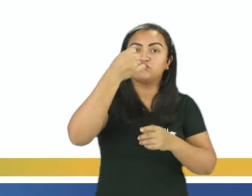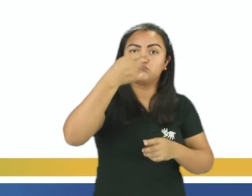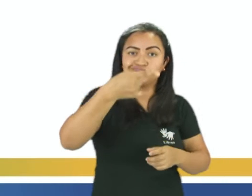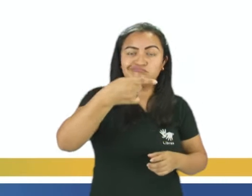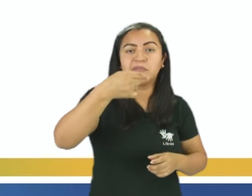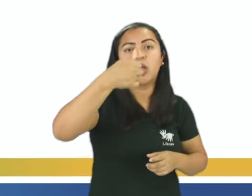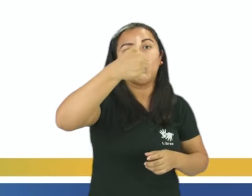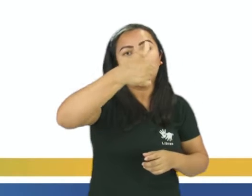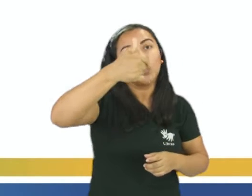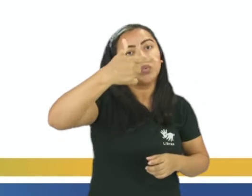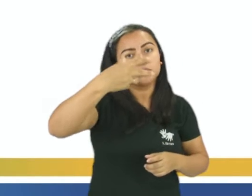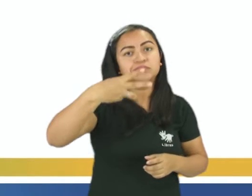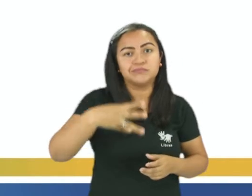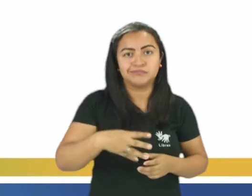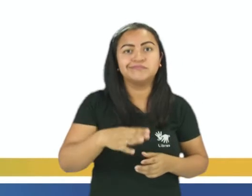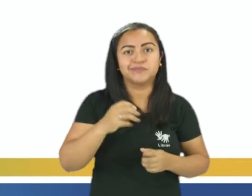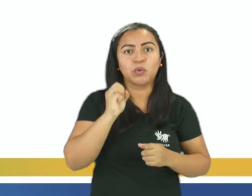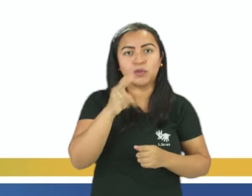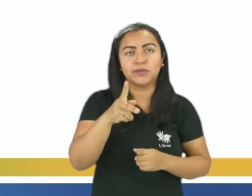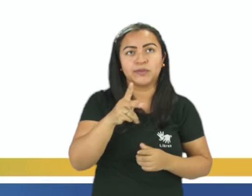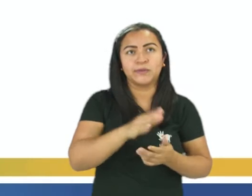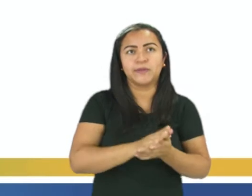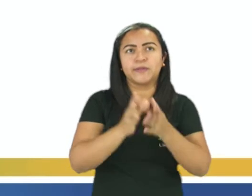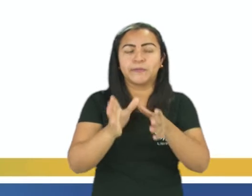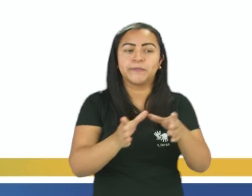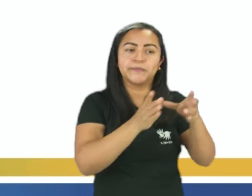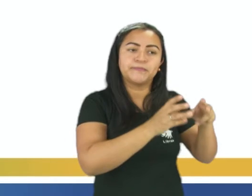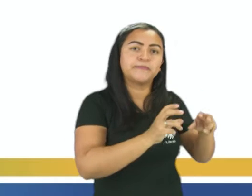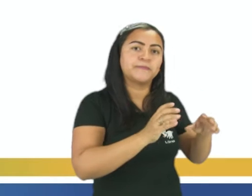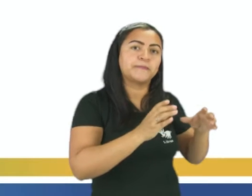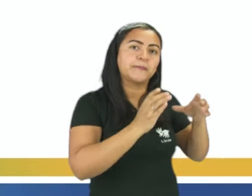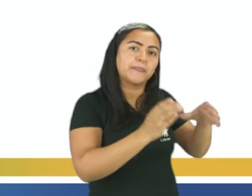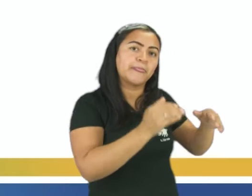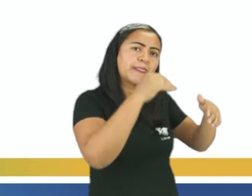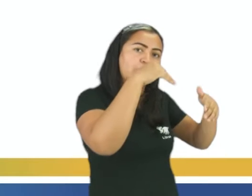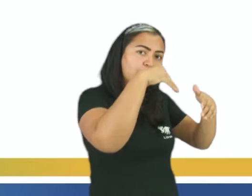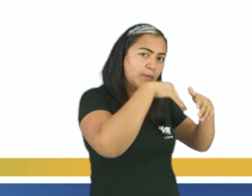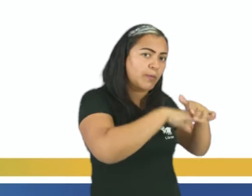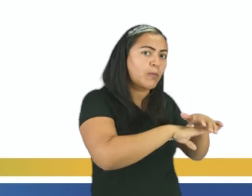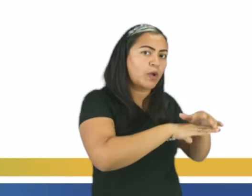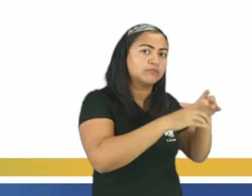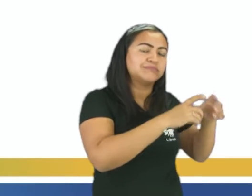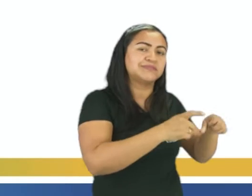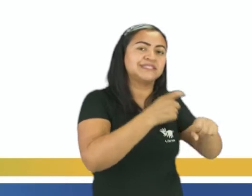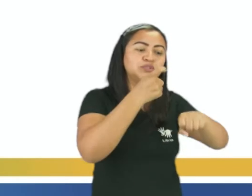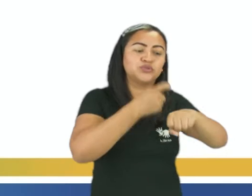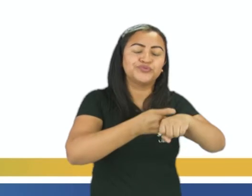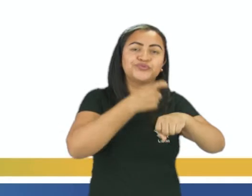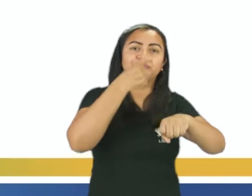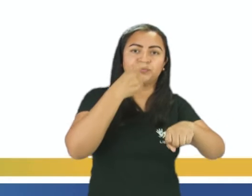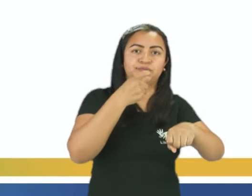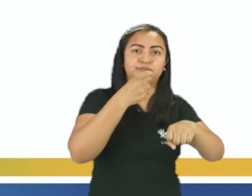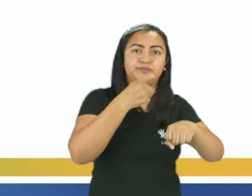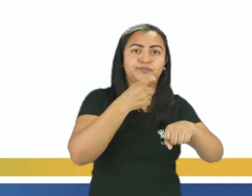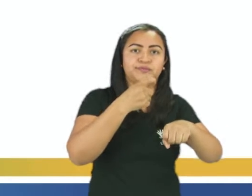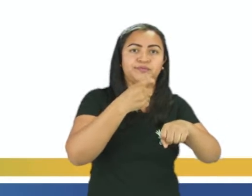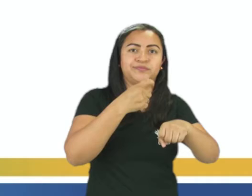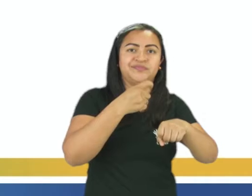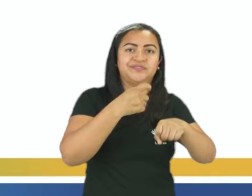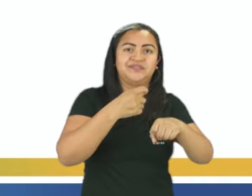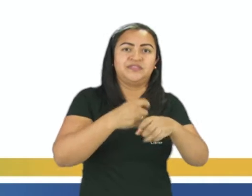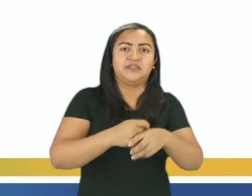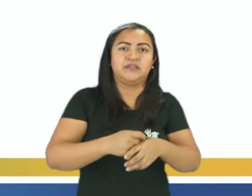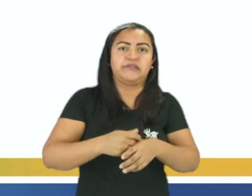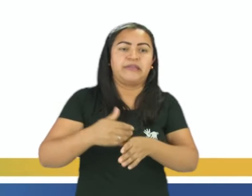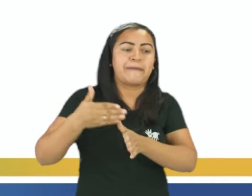Quando o esgoto chega à estação, ocorre a retenção de todo tipo de resíduos sólidos, indevidamente lançados na rede de